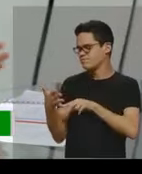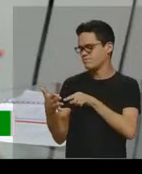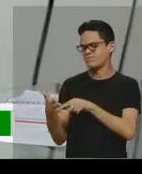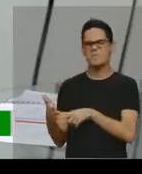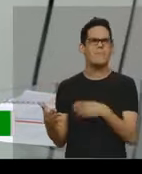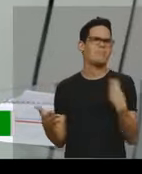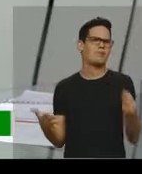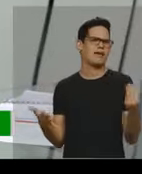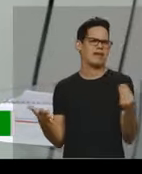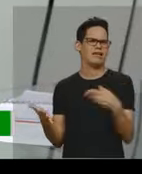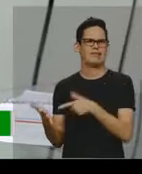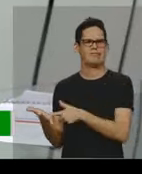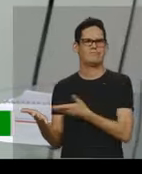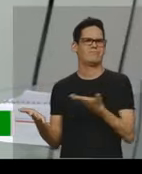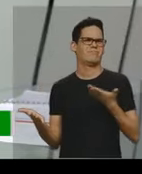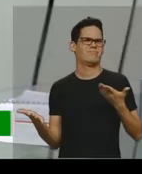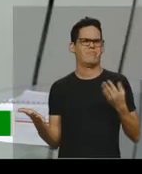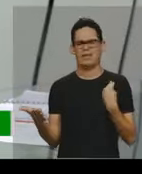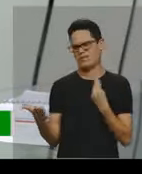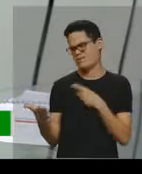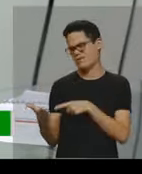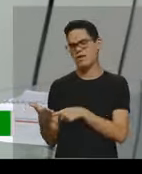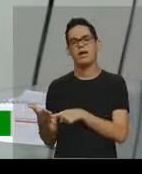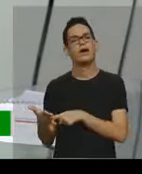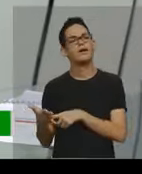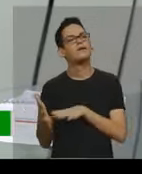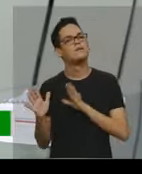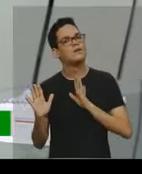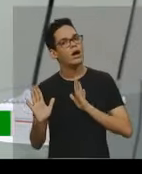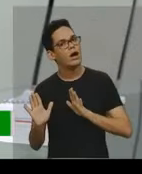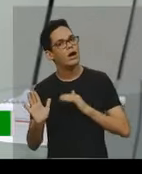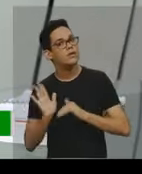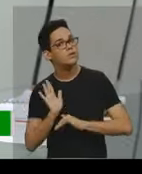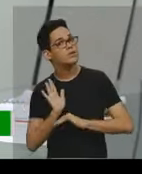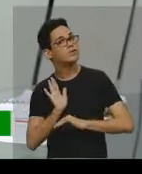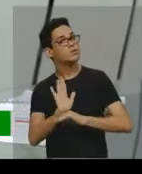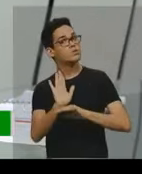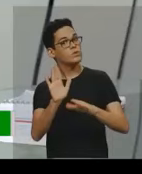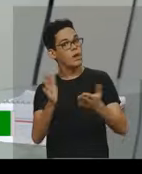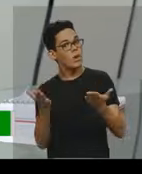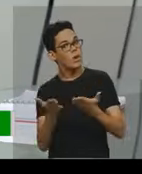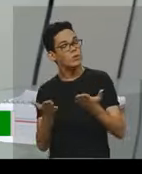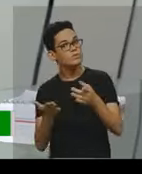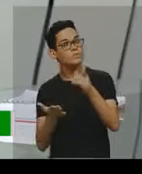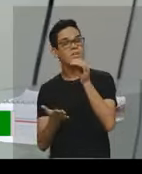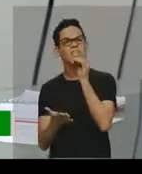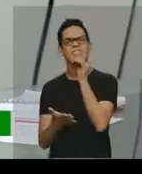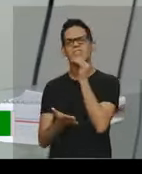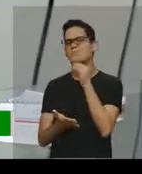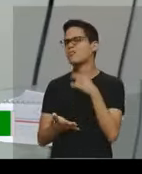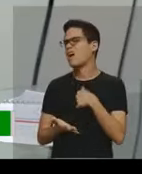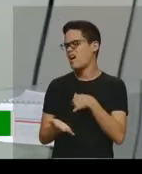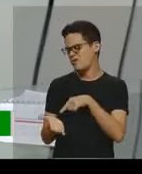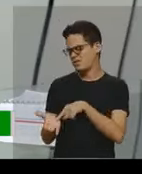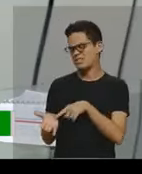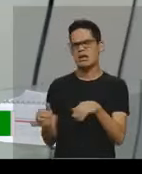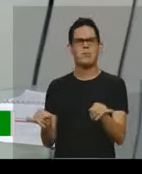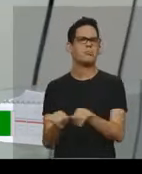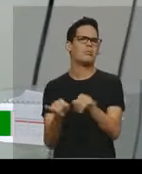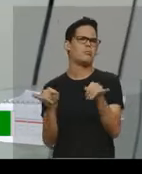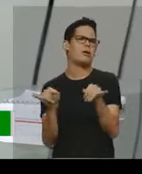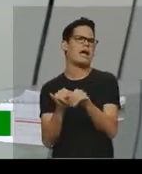nossa, mas para que ler isso? Né, pode, hoje, você achar que não tem